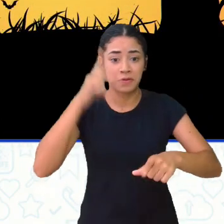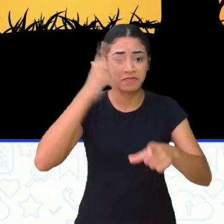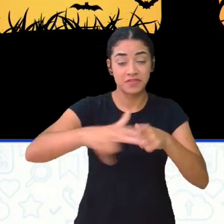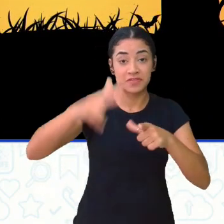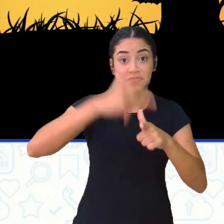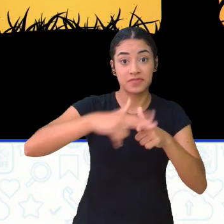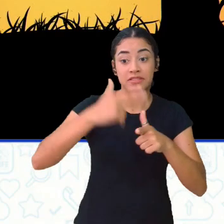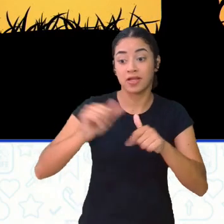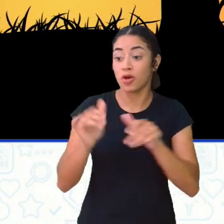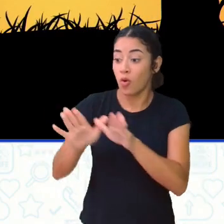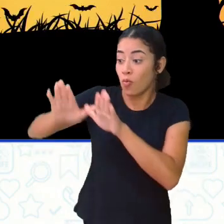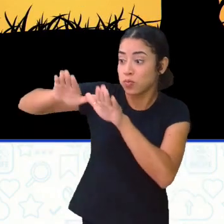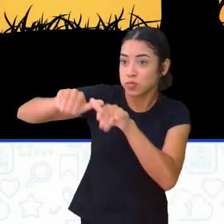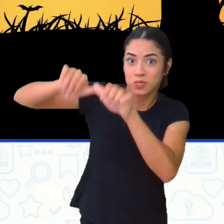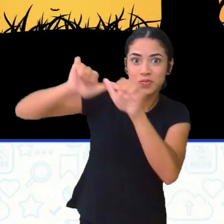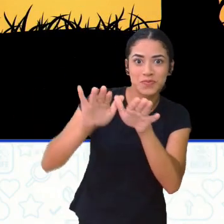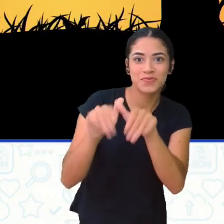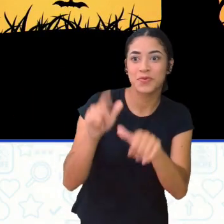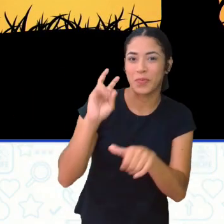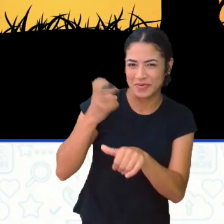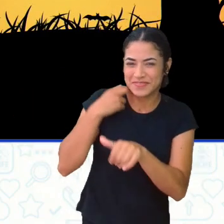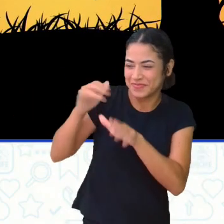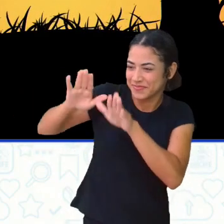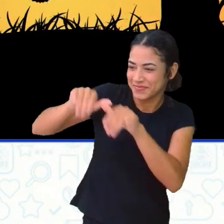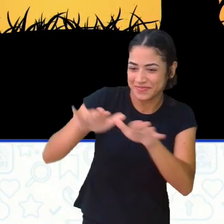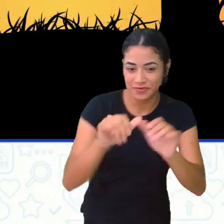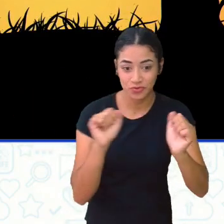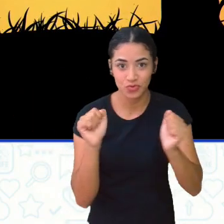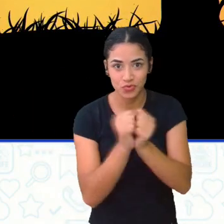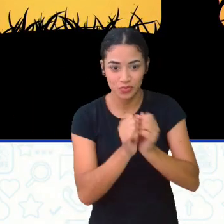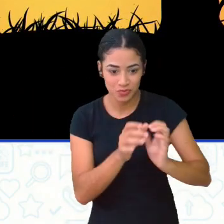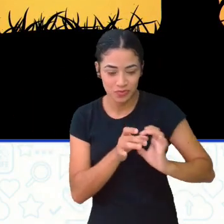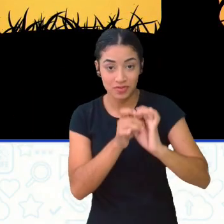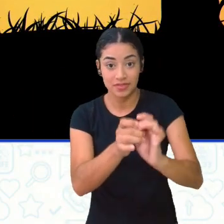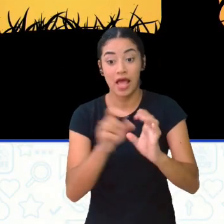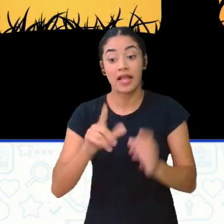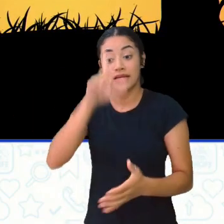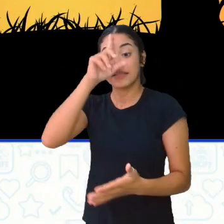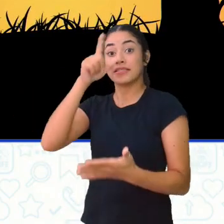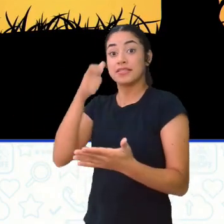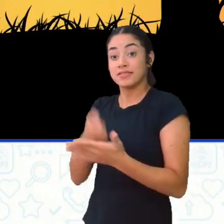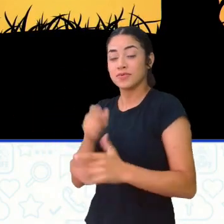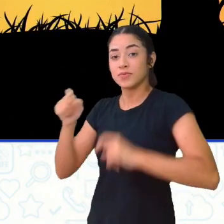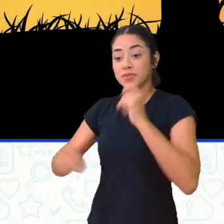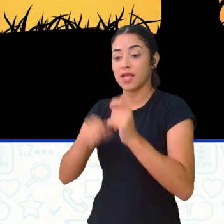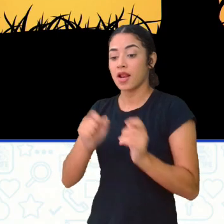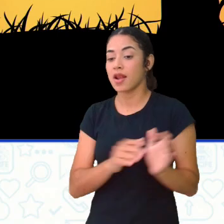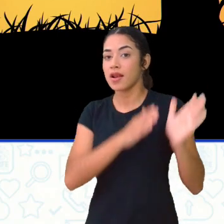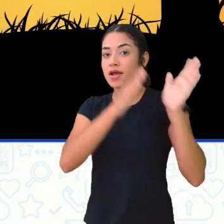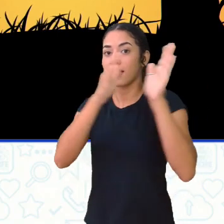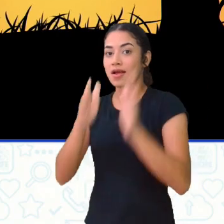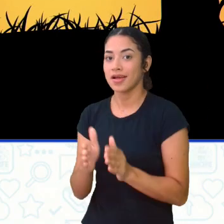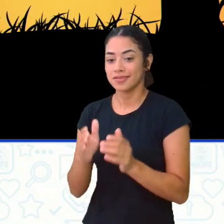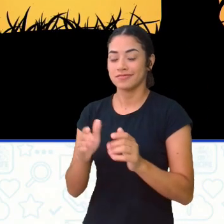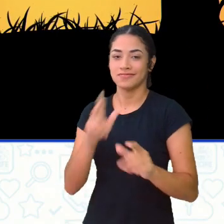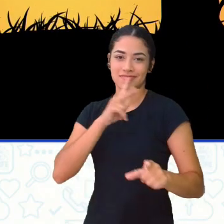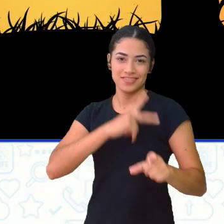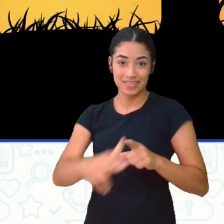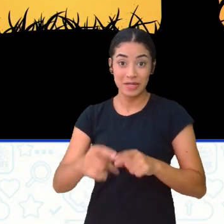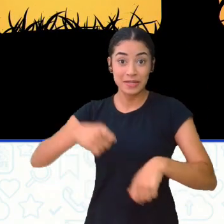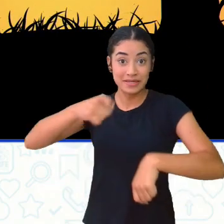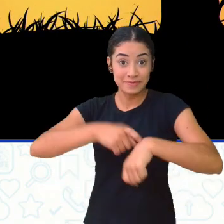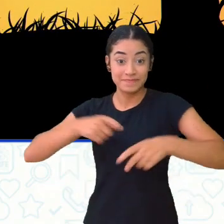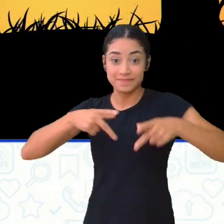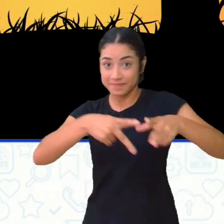para se juntar às tropas aladas. Como o morcego tinha decidido que ficaria do lado do vencedor, Quando ele viu que as aves estavam